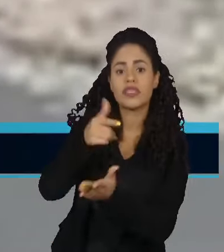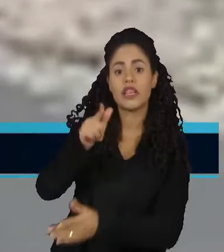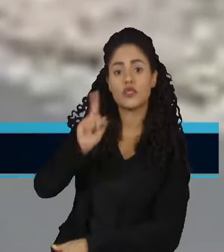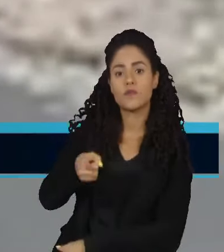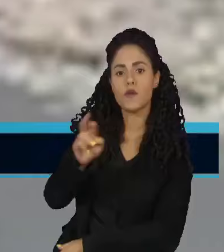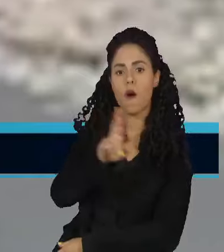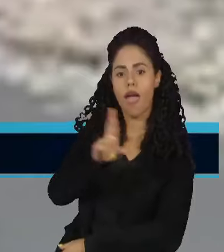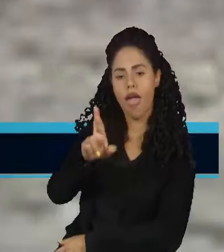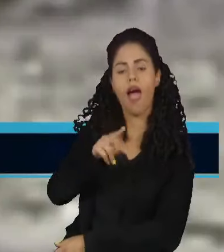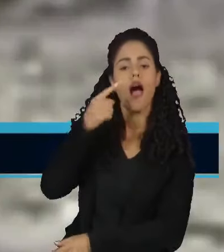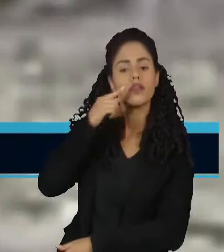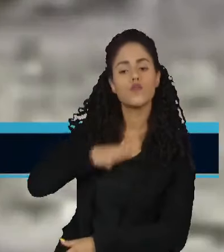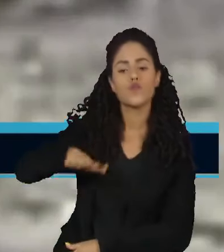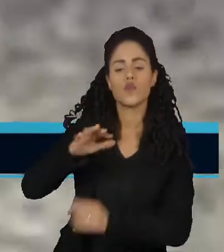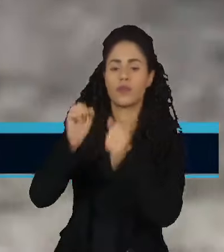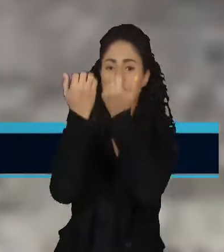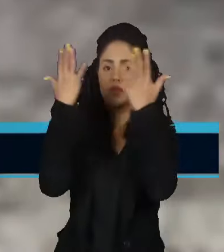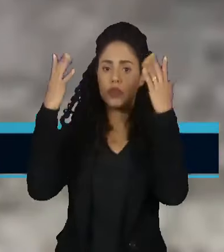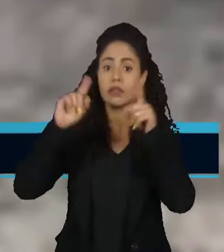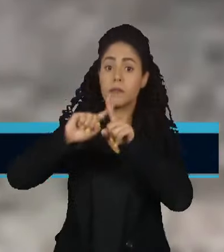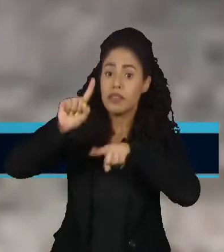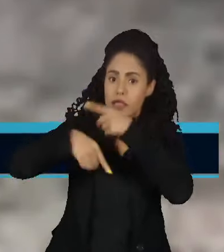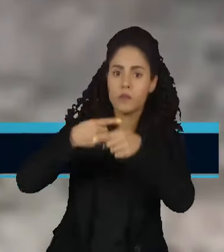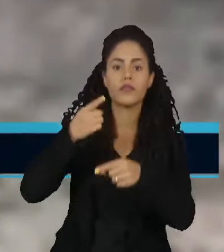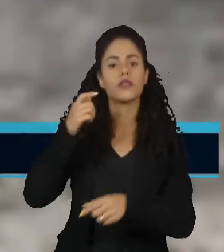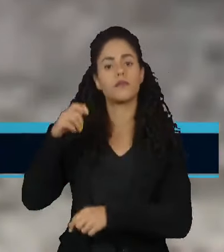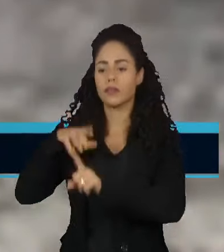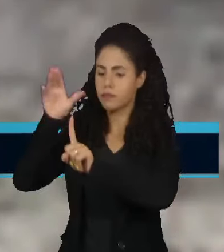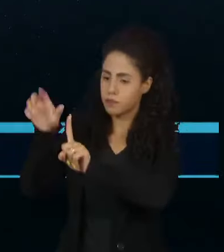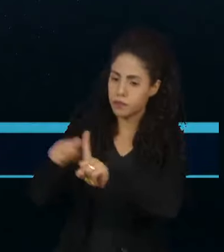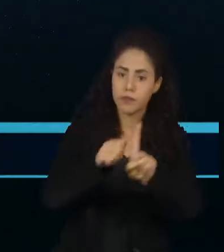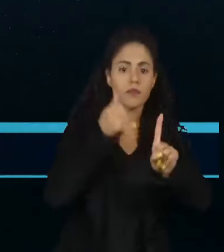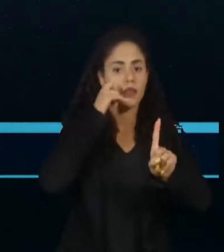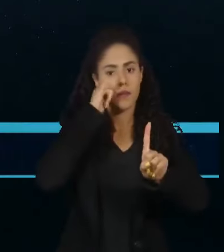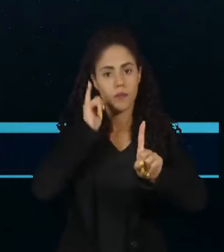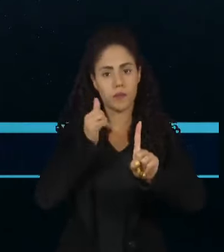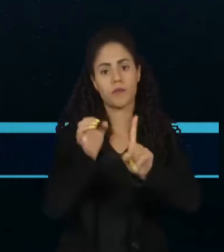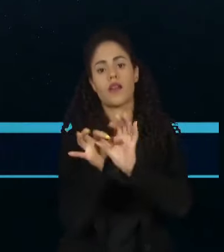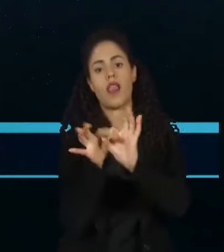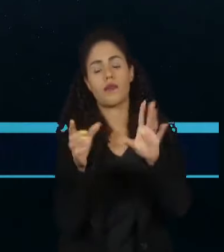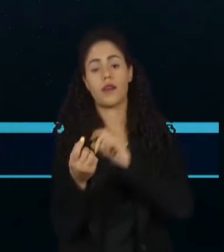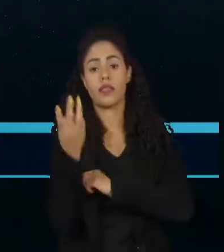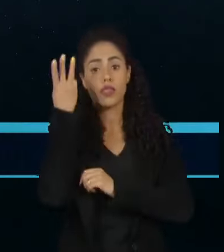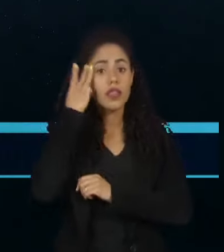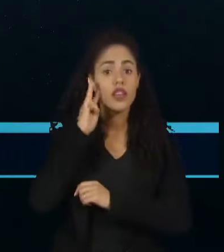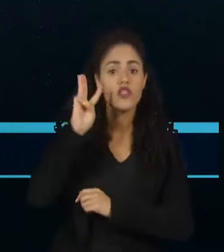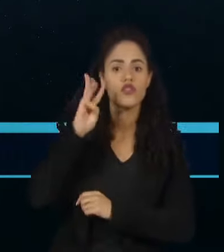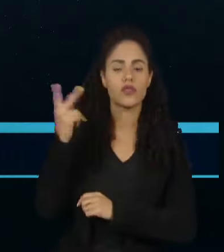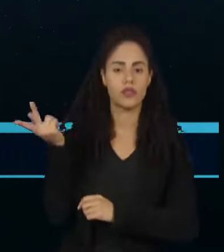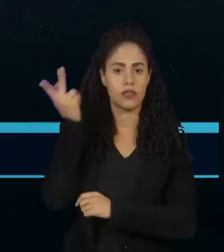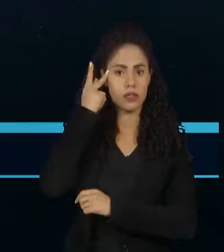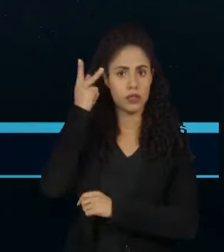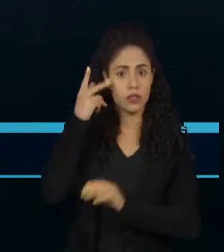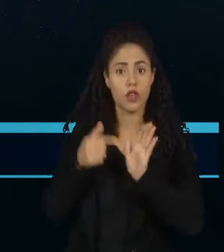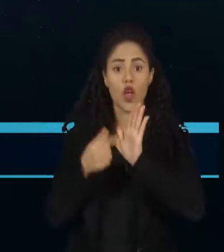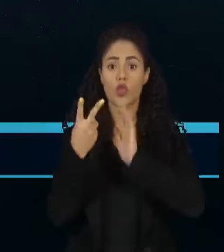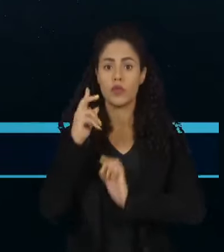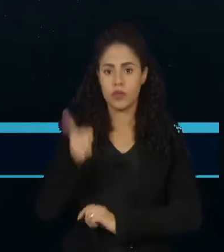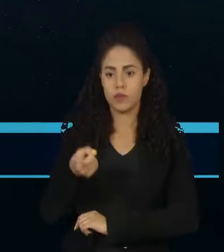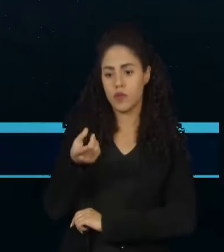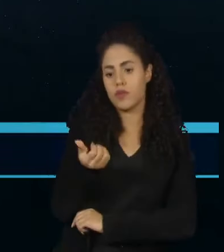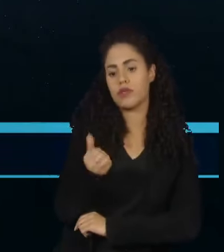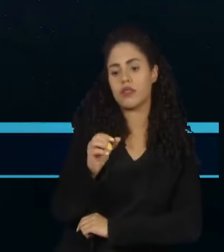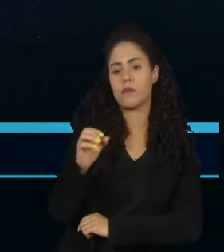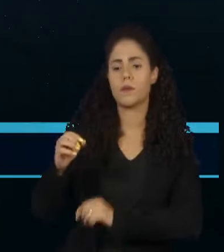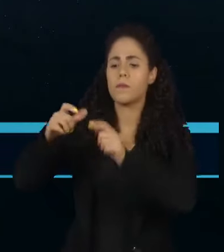7 mil por infração ambiental e, após prestar depoimento, foi liberado. Em três dias, o estado de São Paulo registrou 2.600